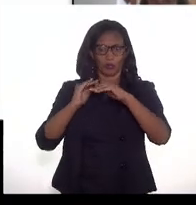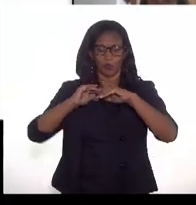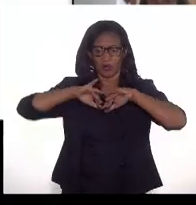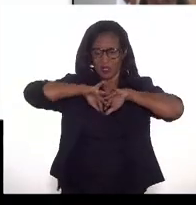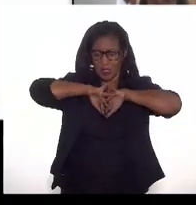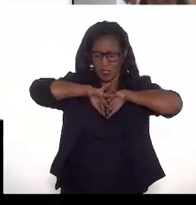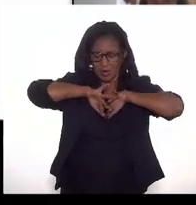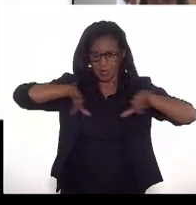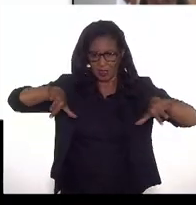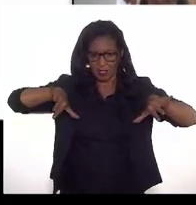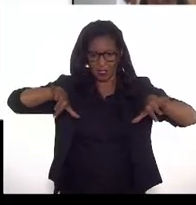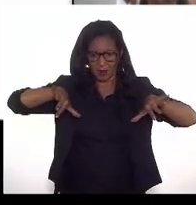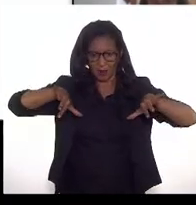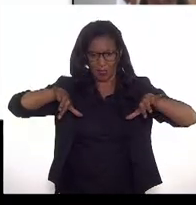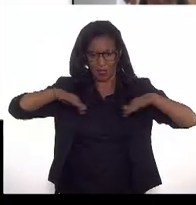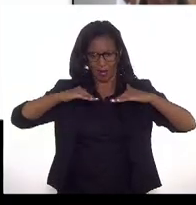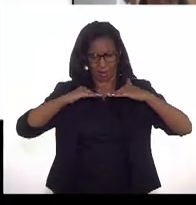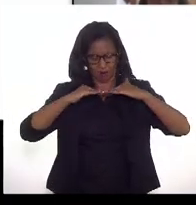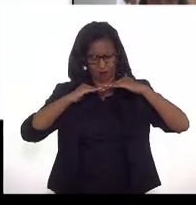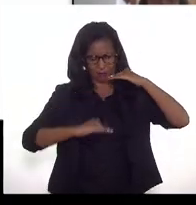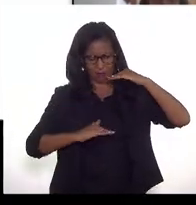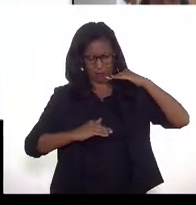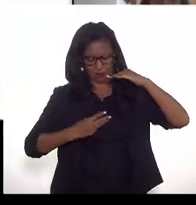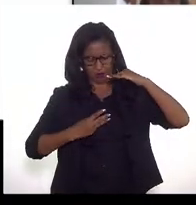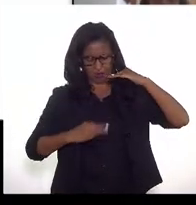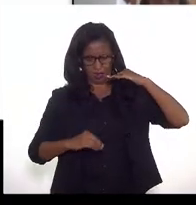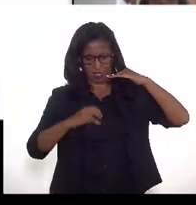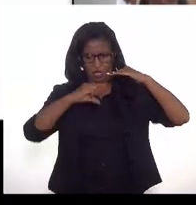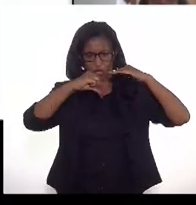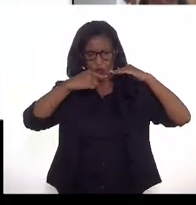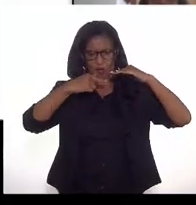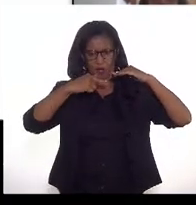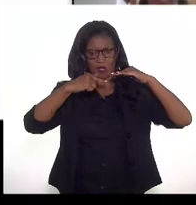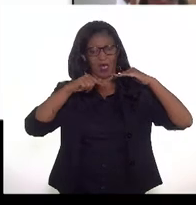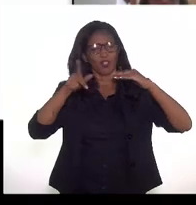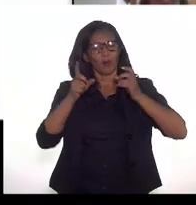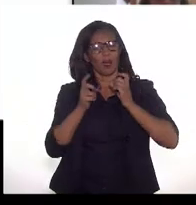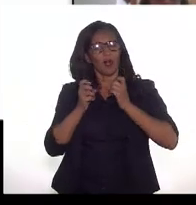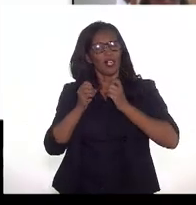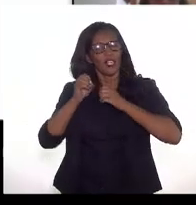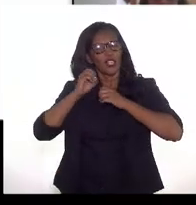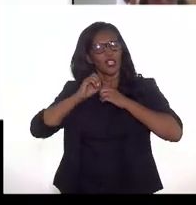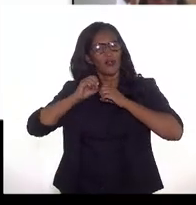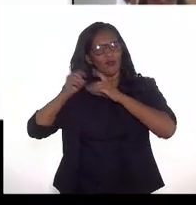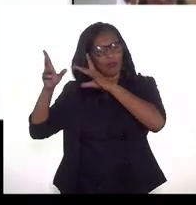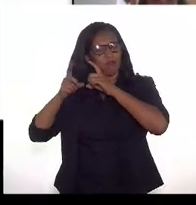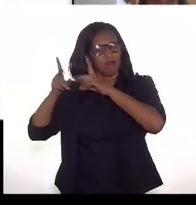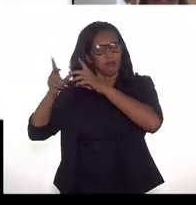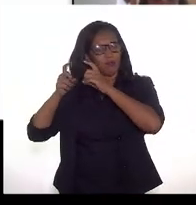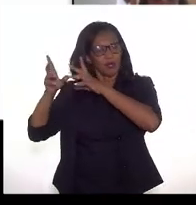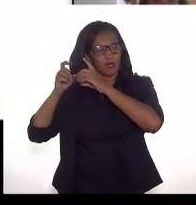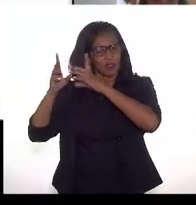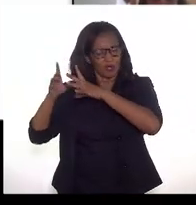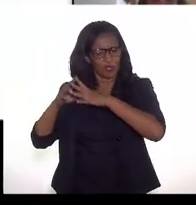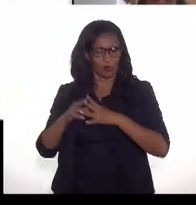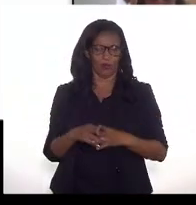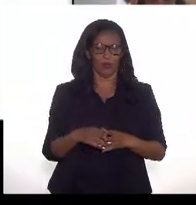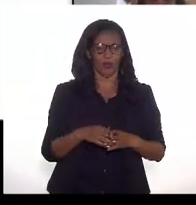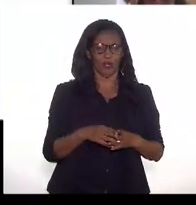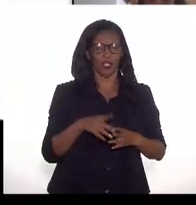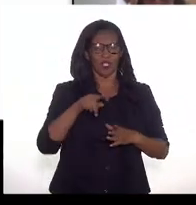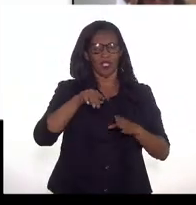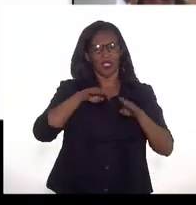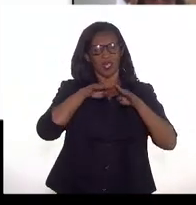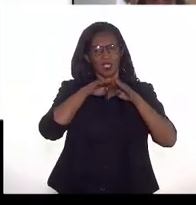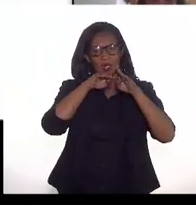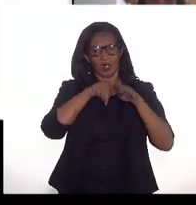separar, 36%, especificar para exportação. E os outros 44%, esse gás não especificado,